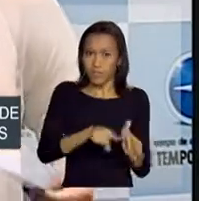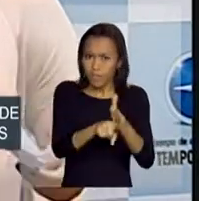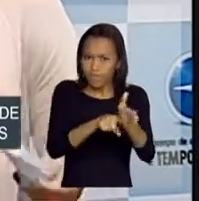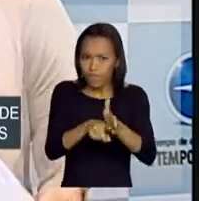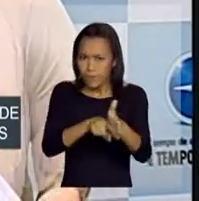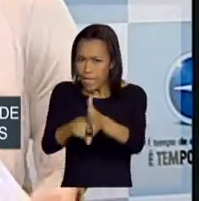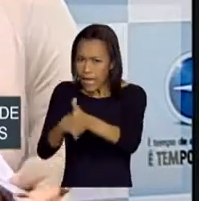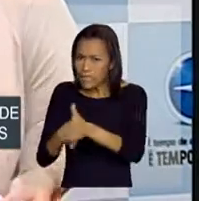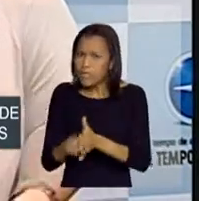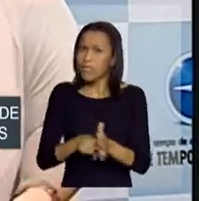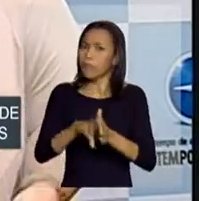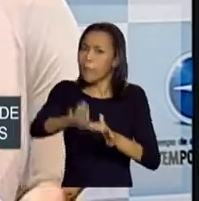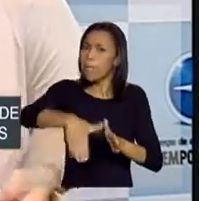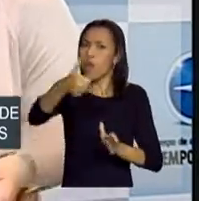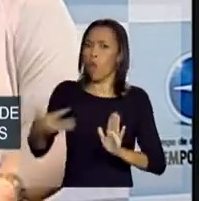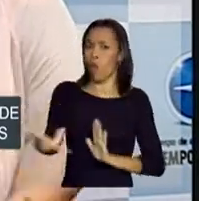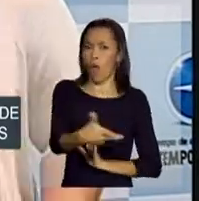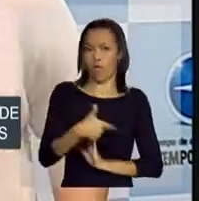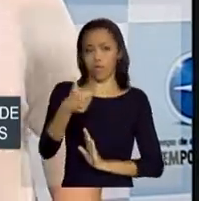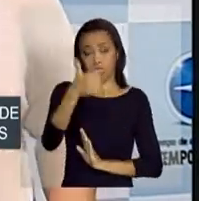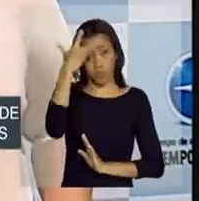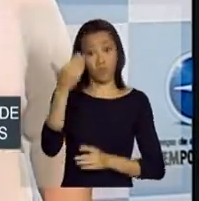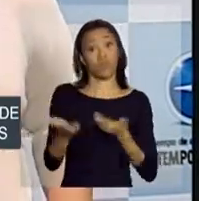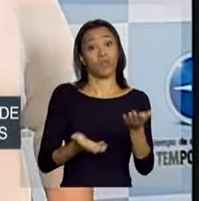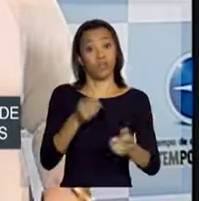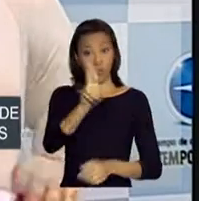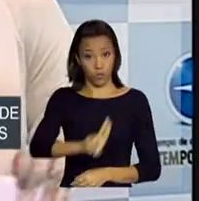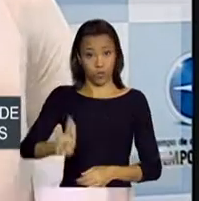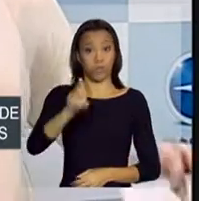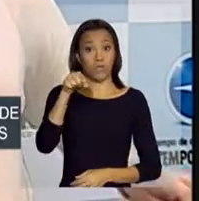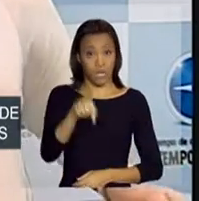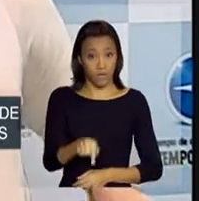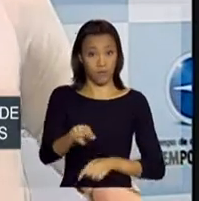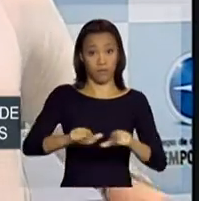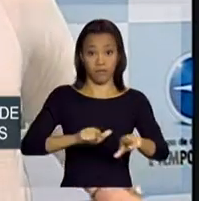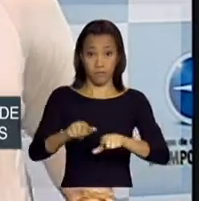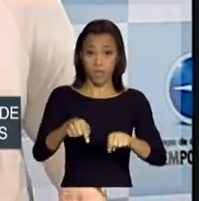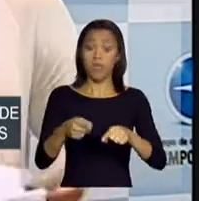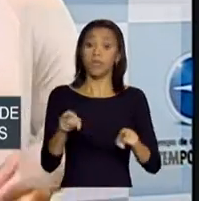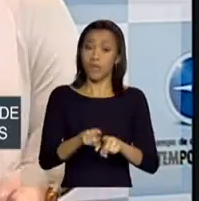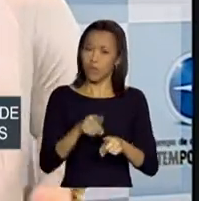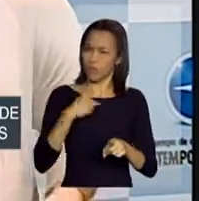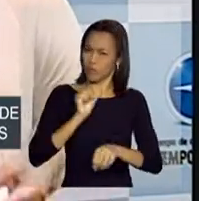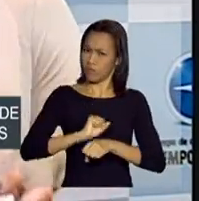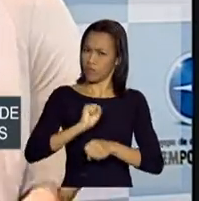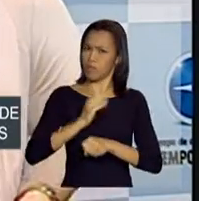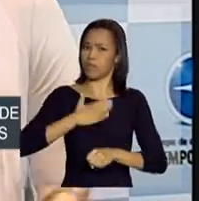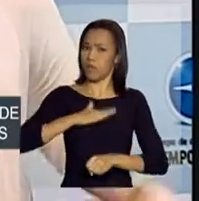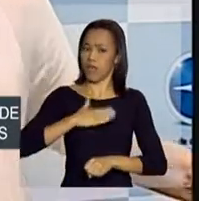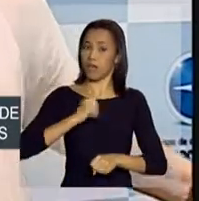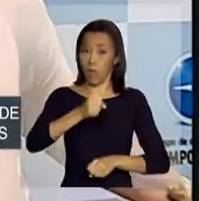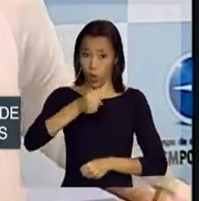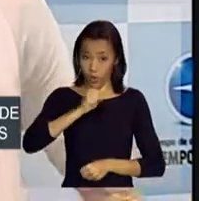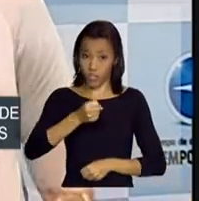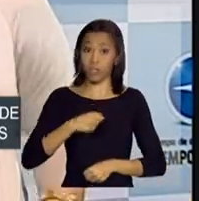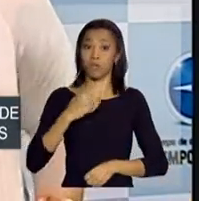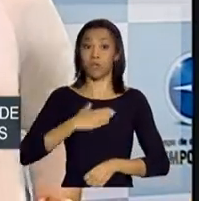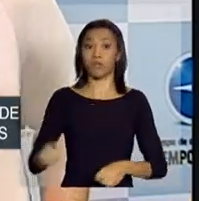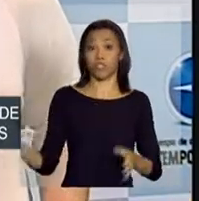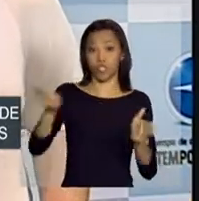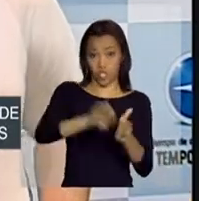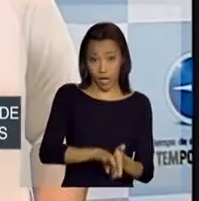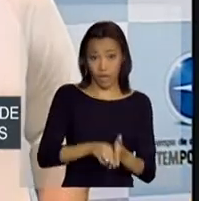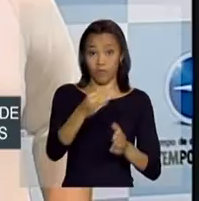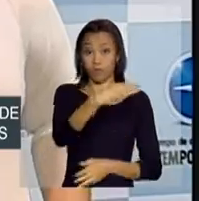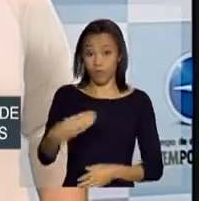dar mais qualidade ao consumidor que utiliza esse serviço. Aqui já está tudo pronto pela coletiva, agora nós só estamos aguardando a chegada do ministro.